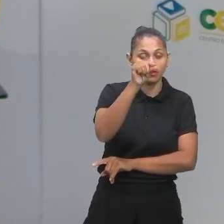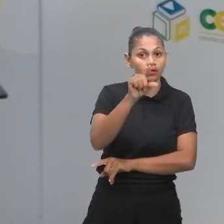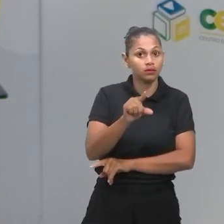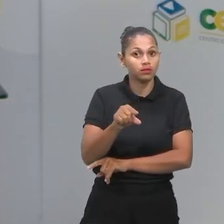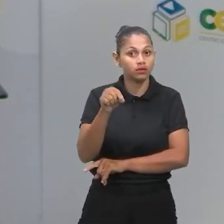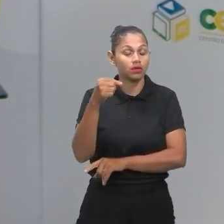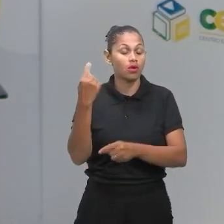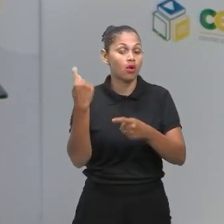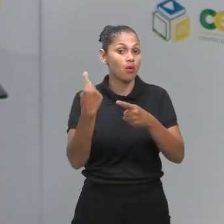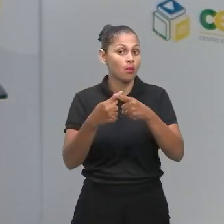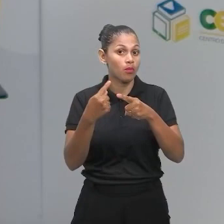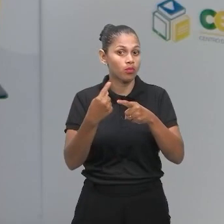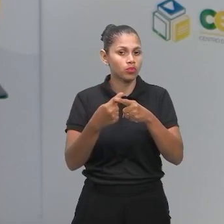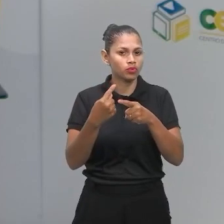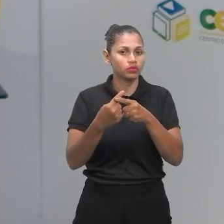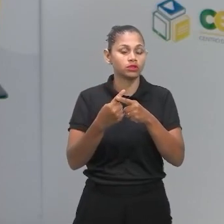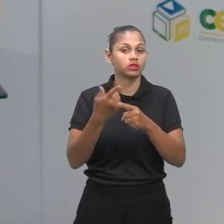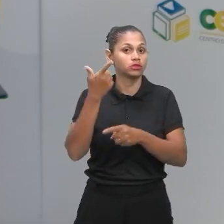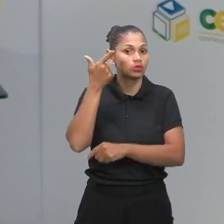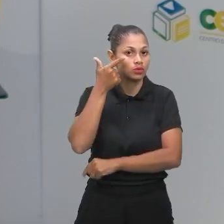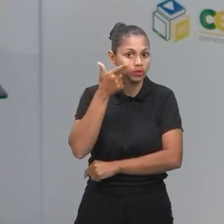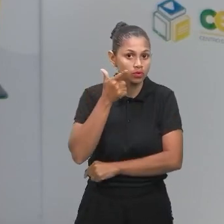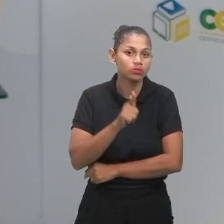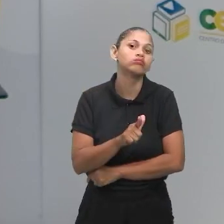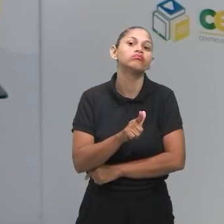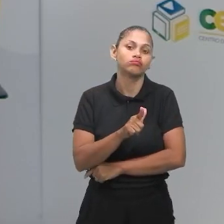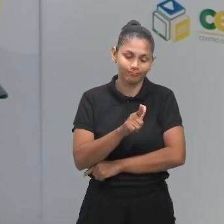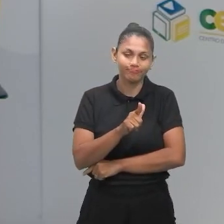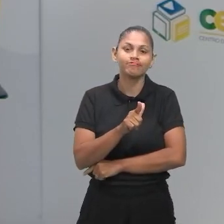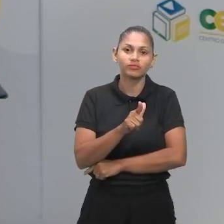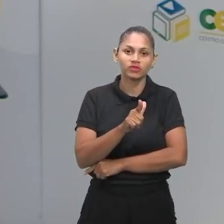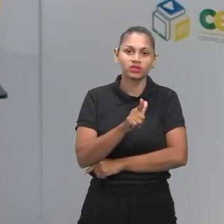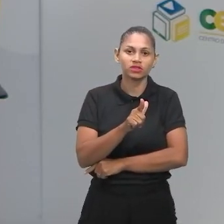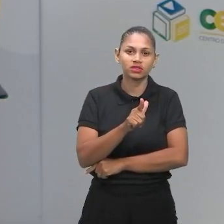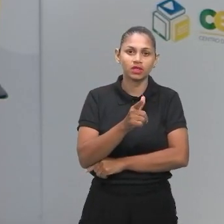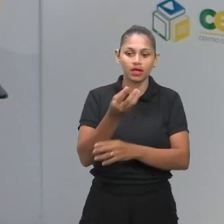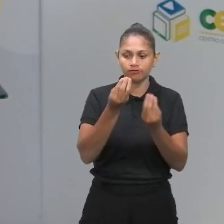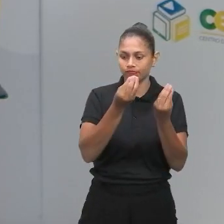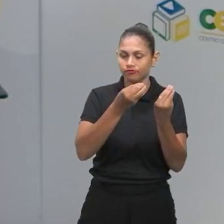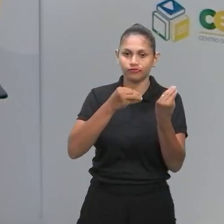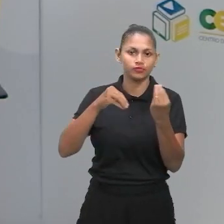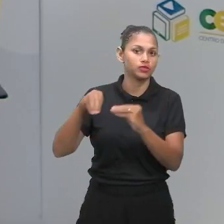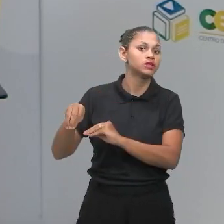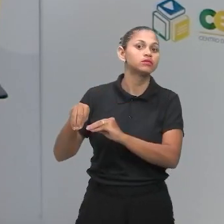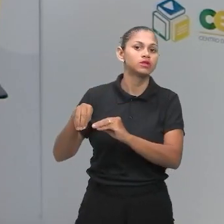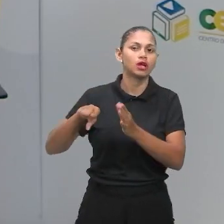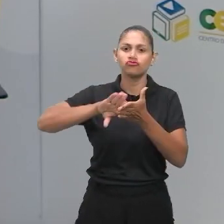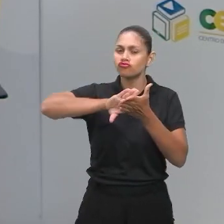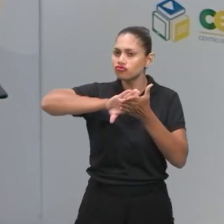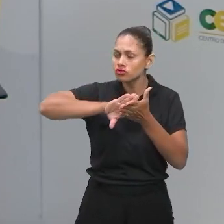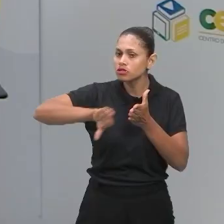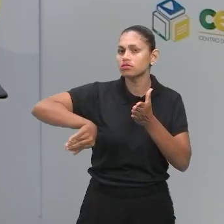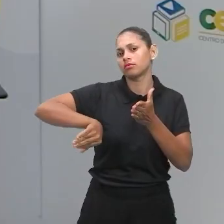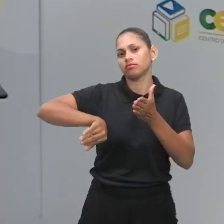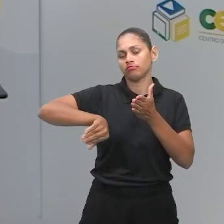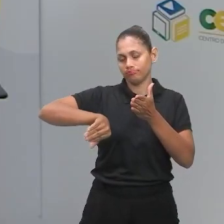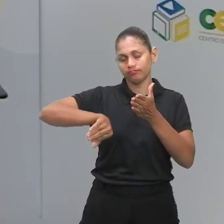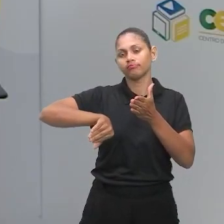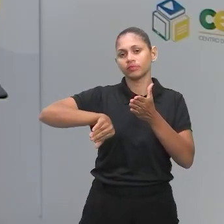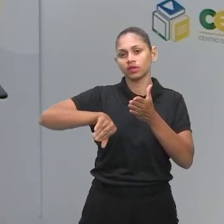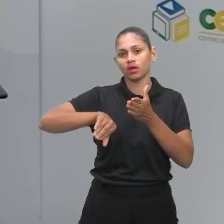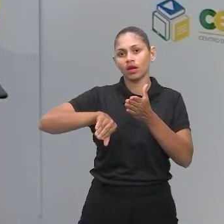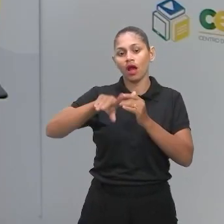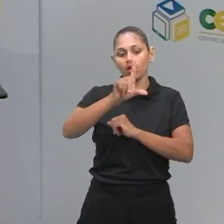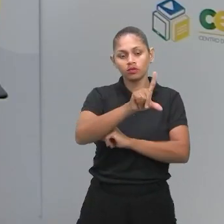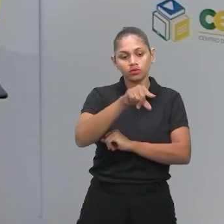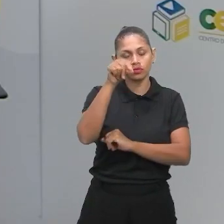vezes, você já consegue eliminar algumas alternativas ali que são absurdas. Os distratores que são absurdos. Então, o Enem era isso. Ele